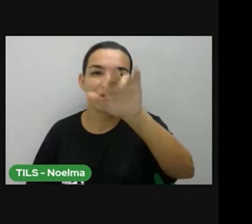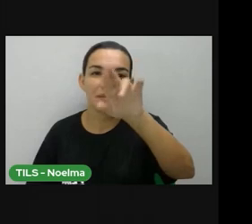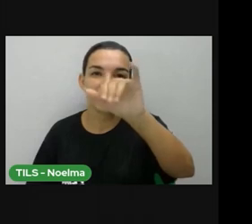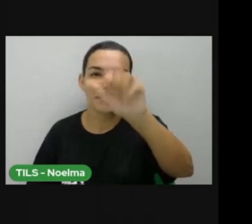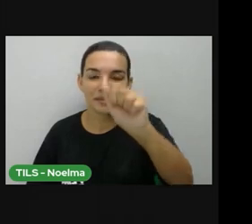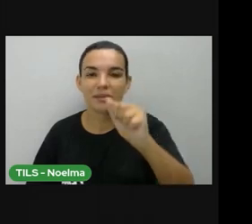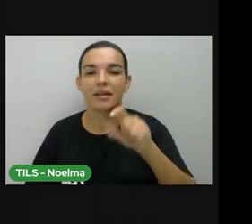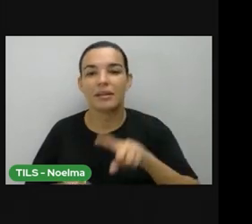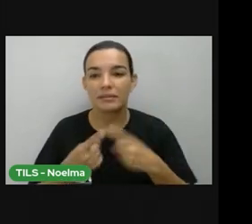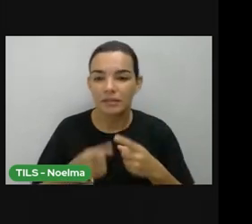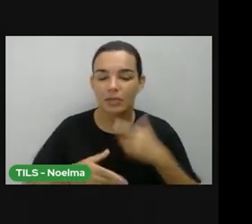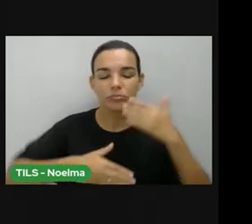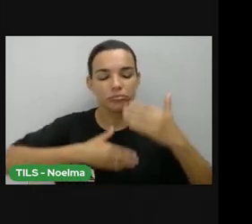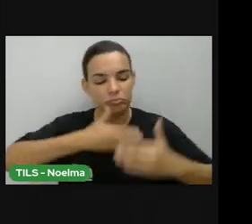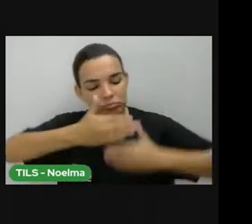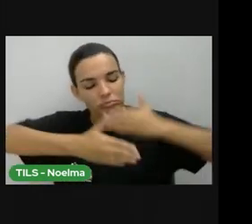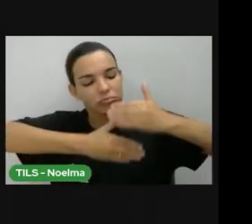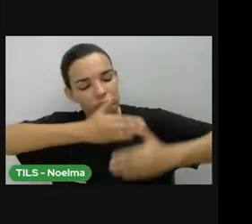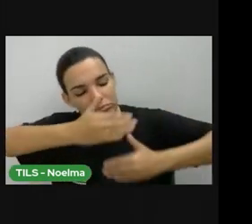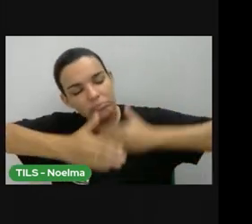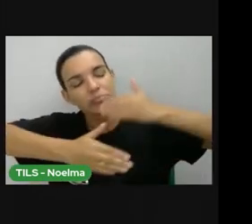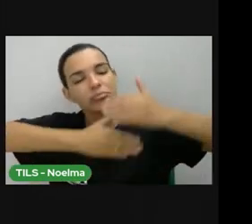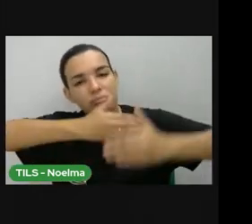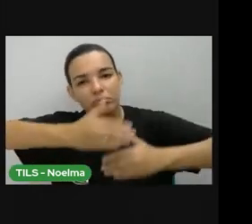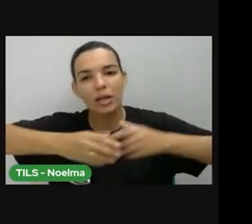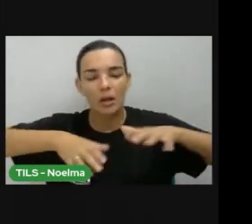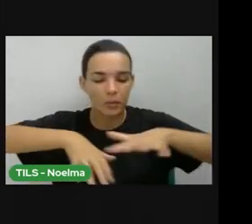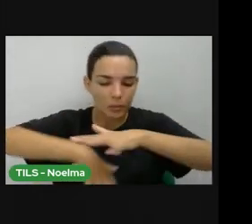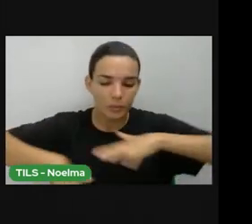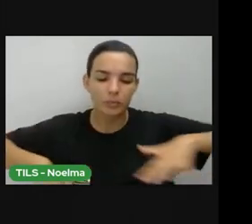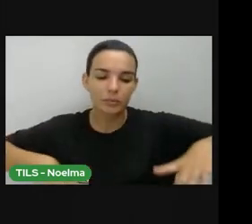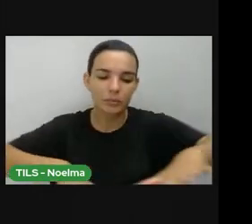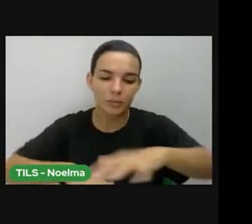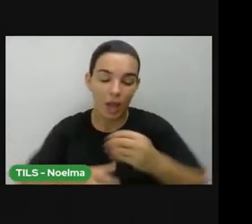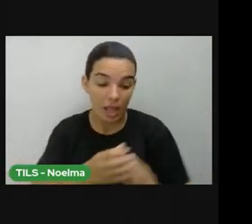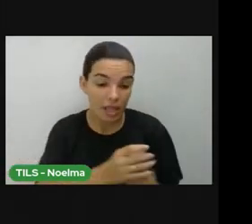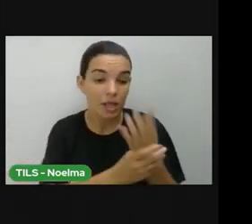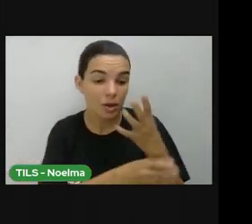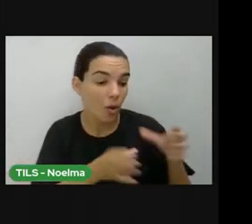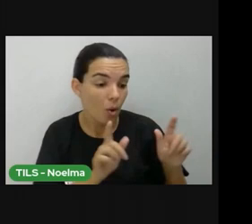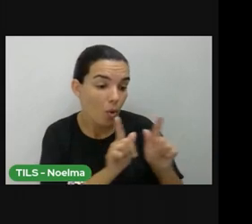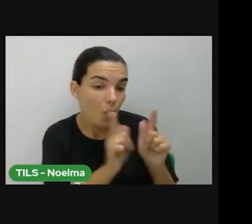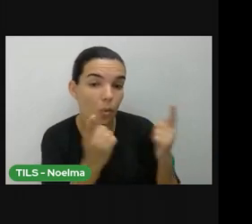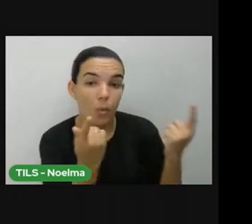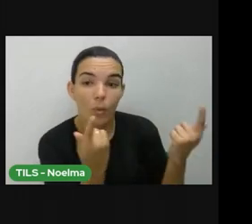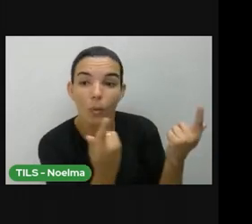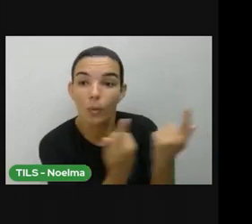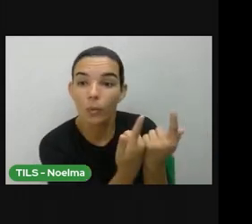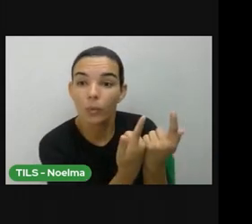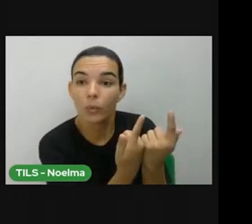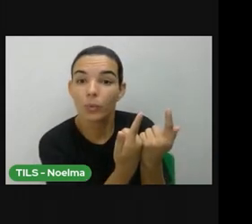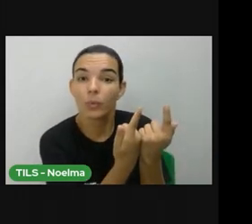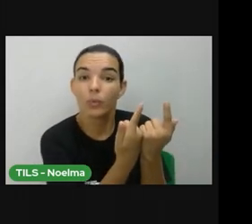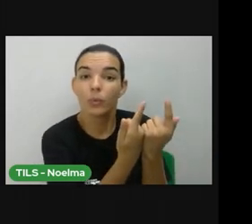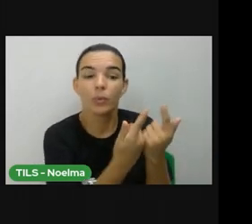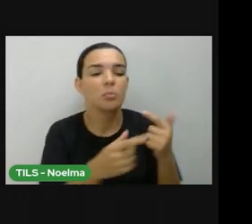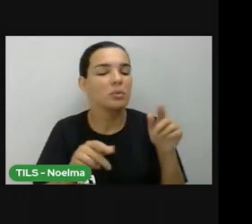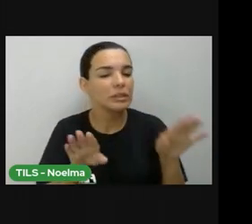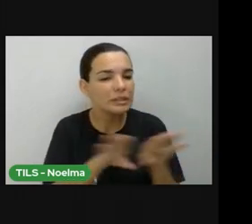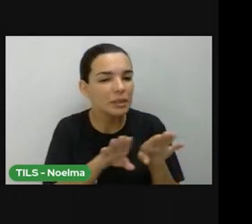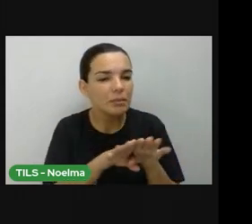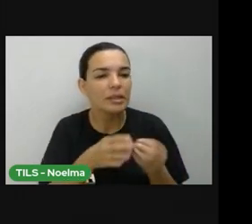conseguiram, a esse espaço, acessar junto, a gente criou um grupo, nesse grupo, de trabalho que a gente criou, a gente criou um trabalho,